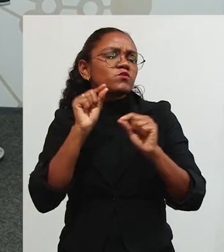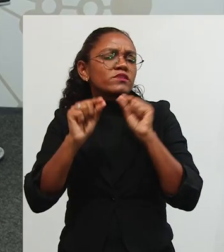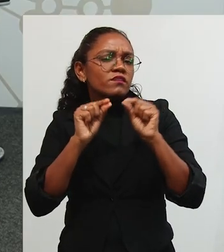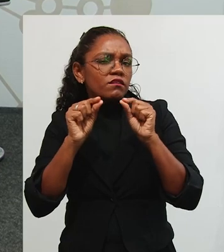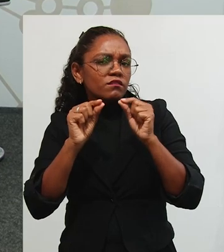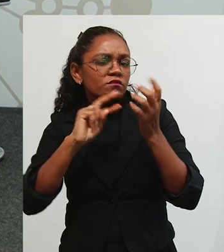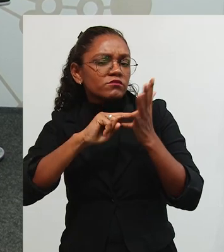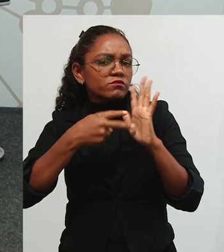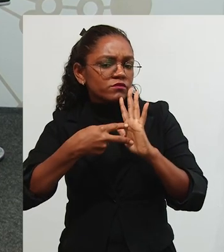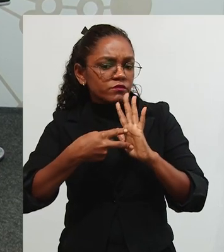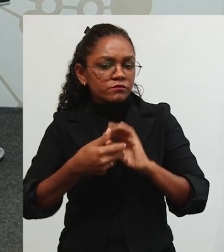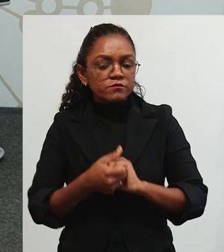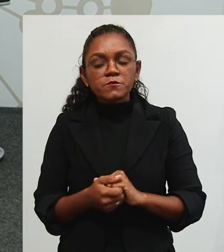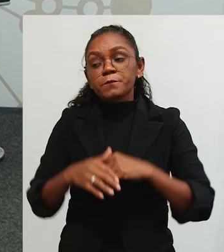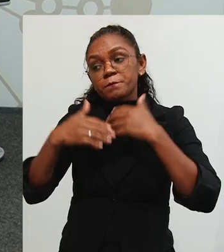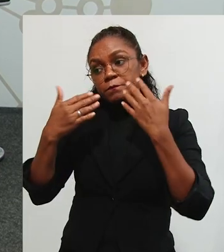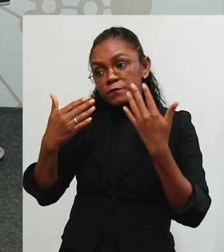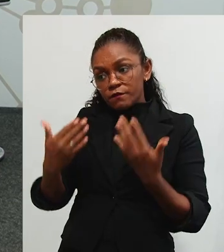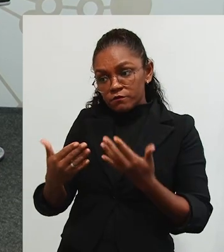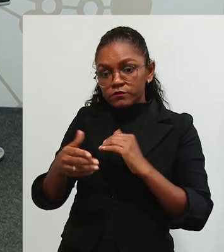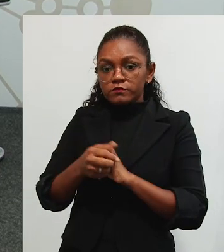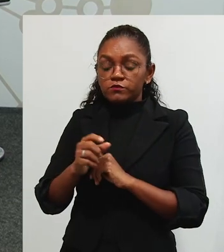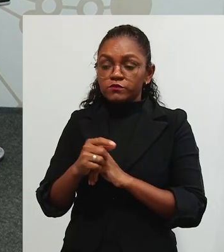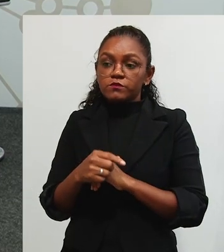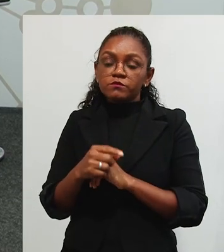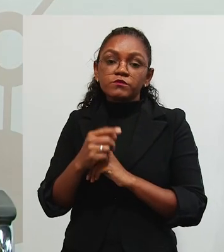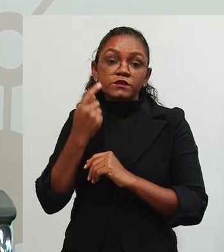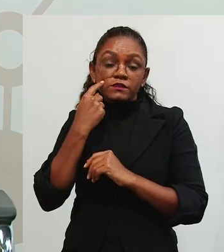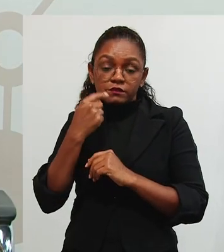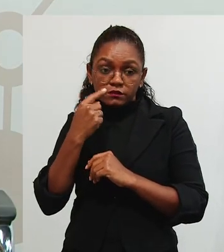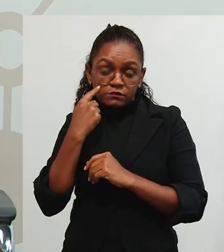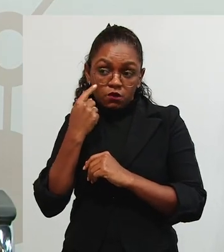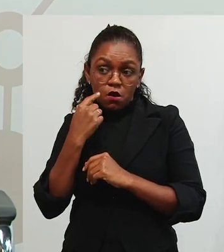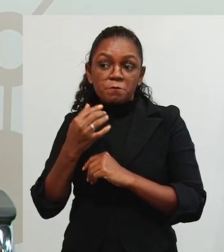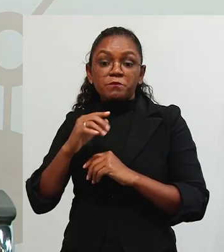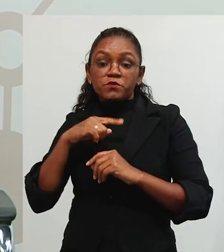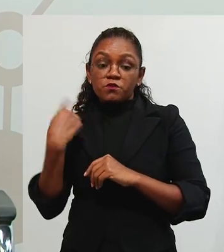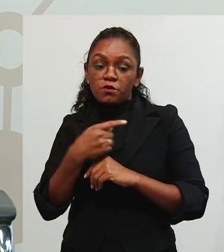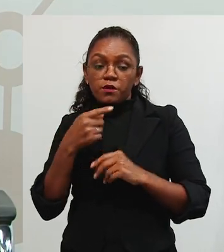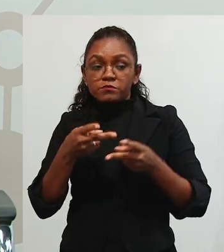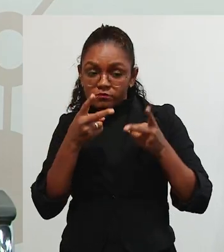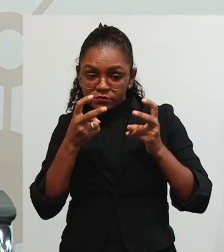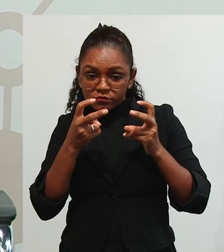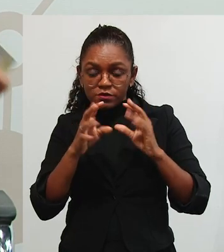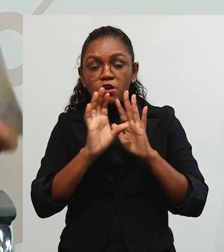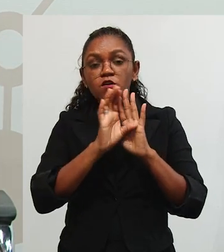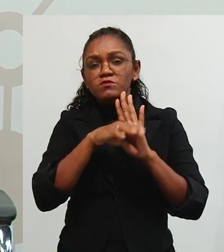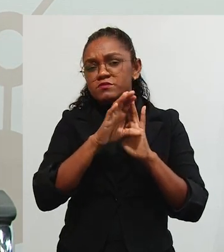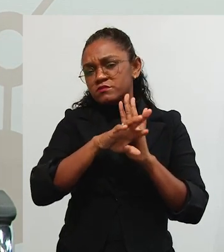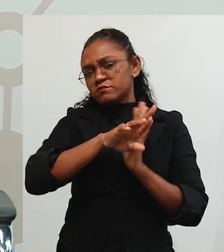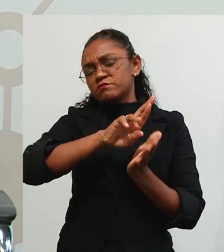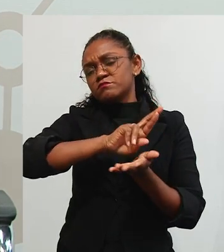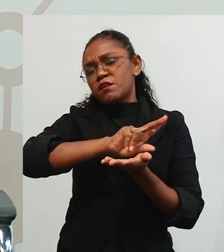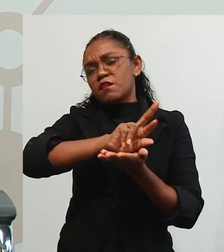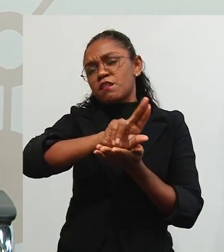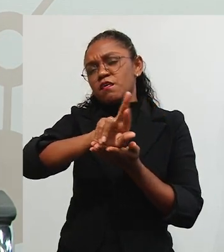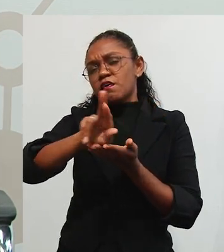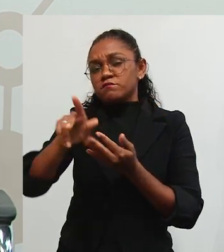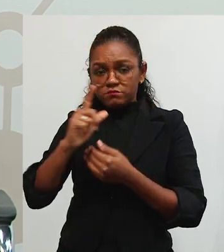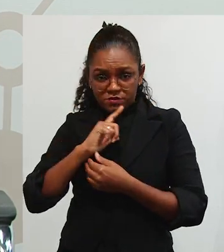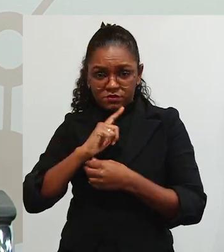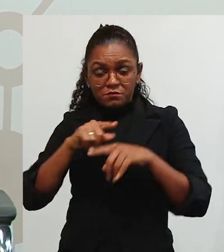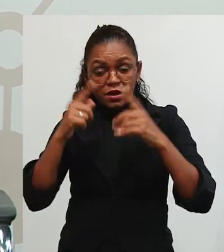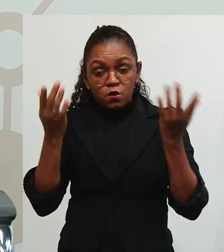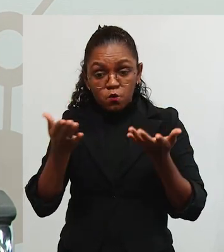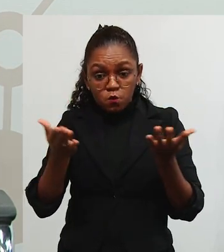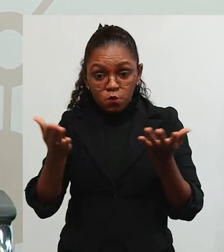educação? O que é educação? Pois é, se nós formos olhar a educação, tem tantos conceitos, mas aqui